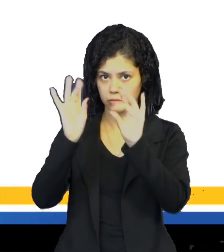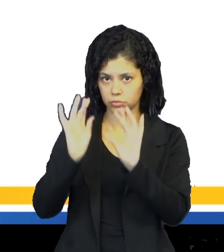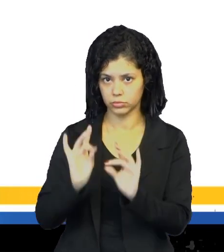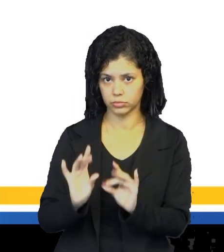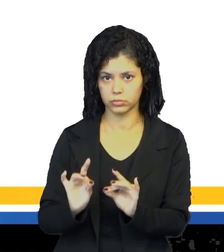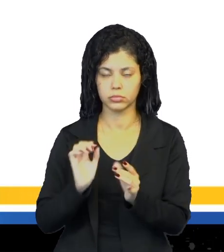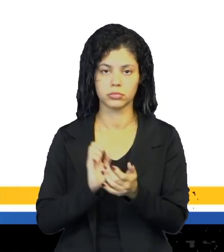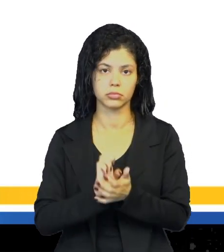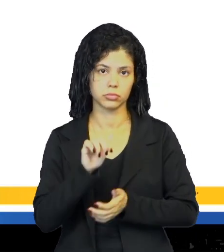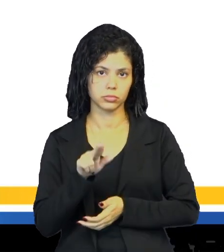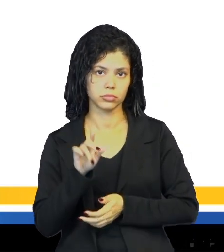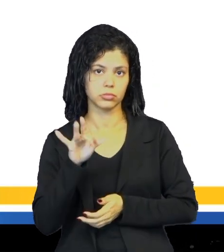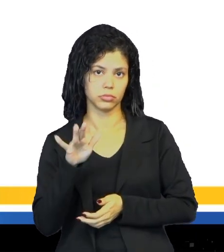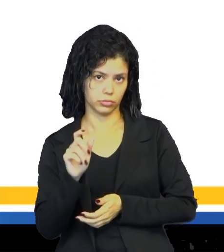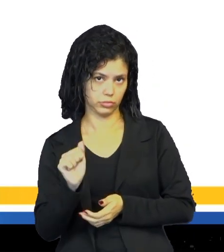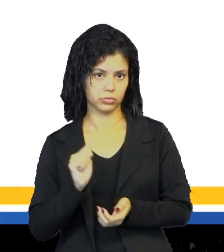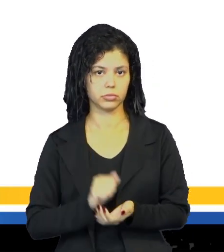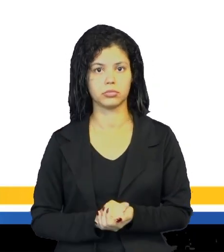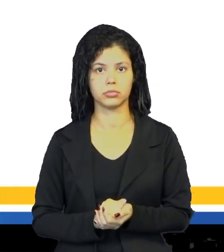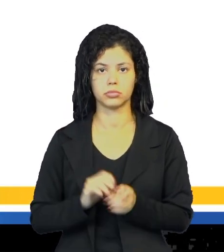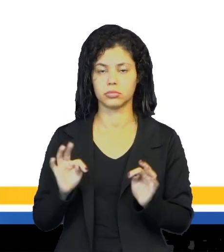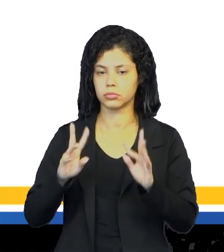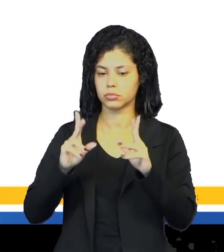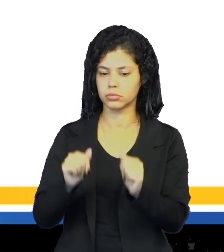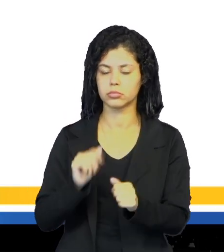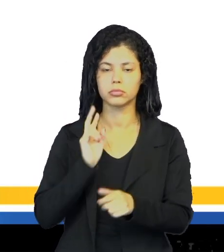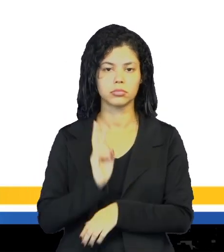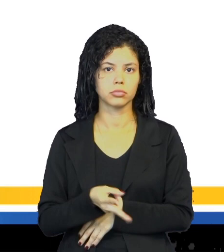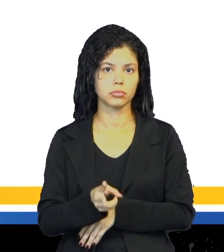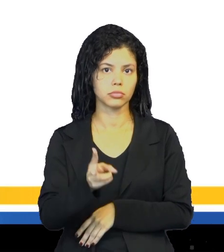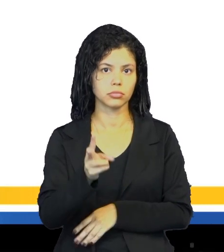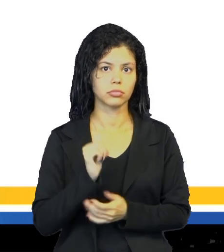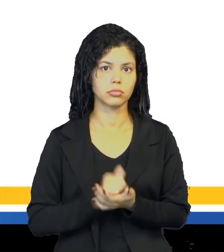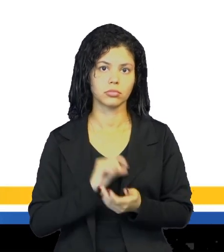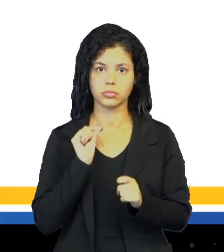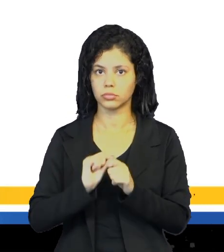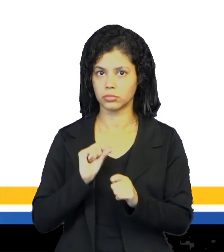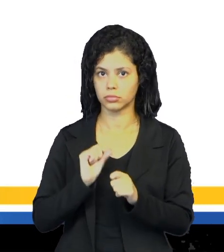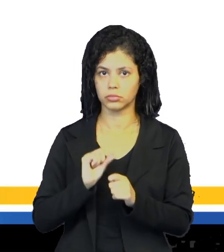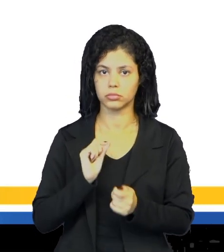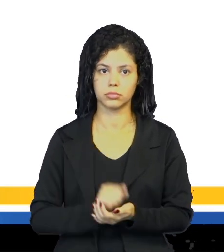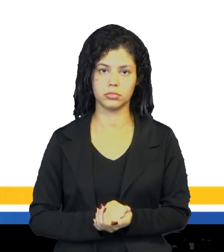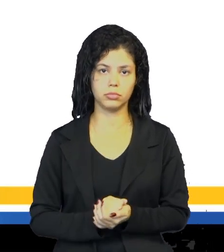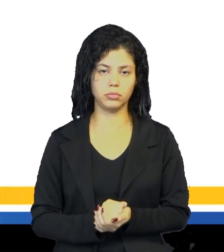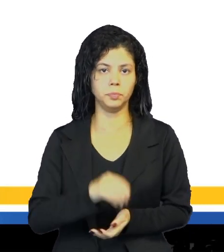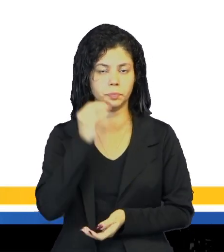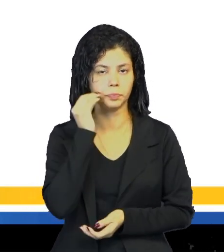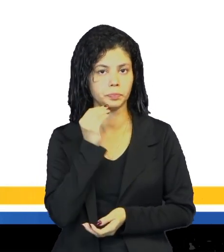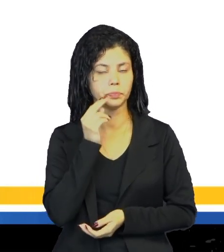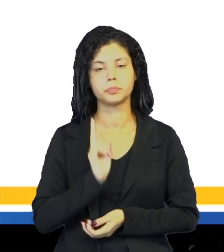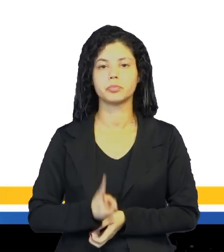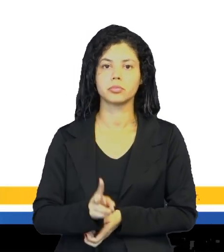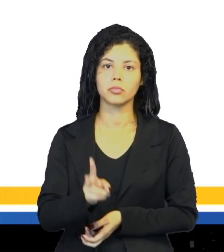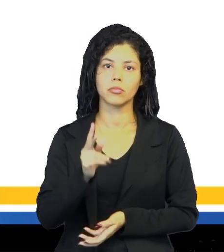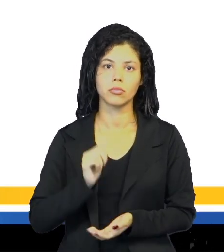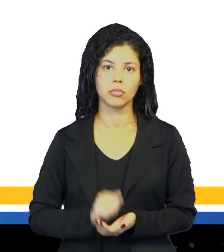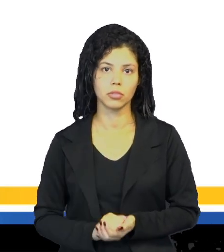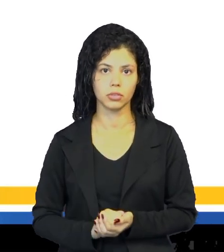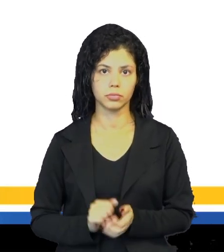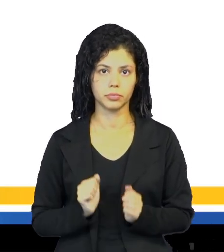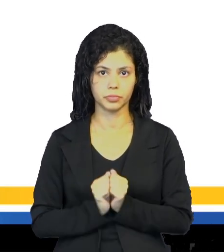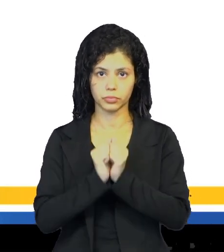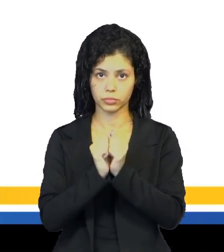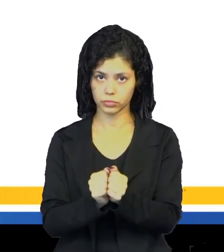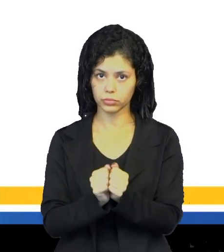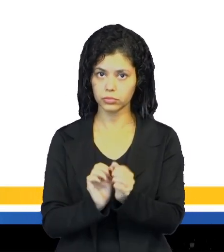equipamentos. E tudo que é necessário para continuar, né. Para fazer e ter o funcionamento ali